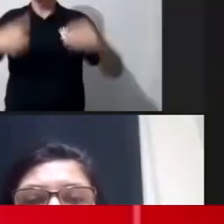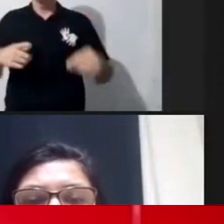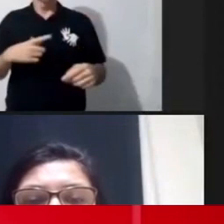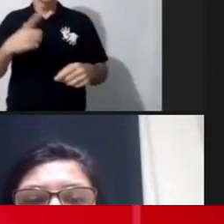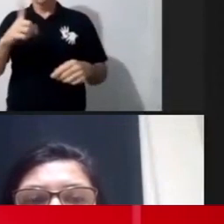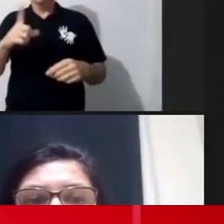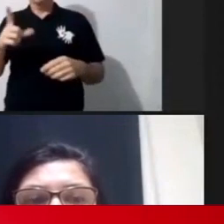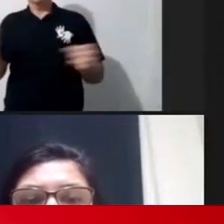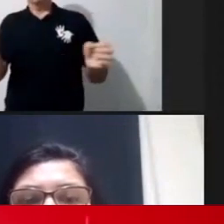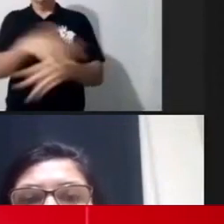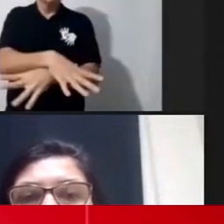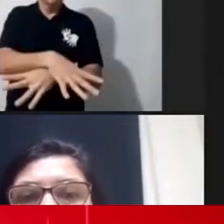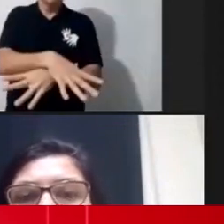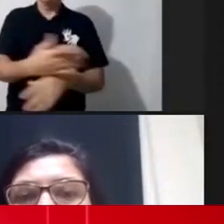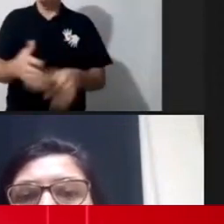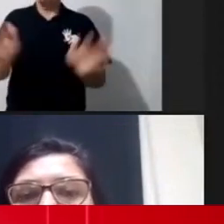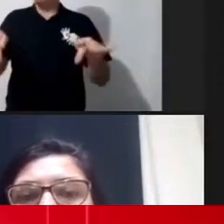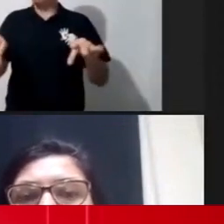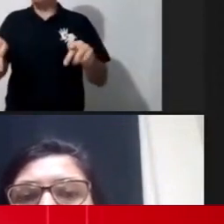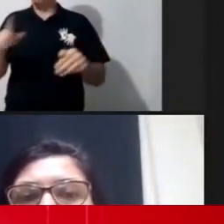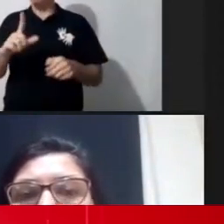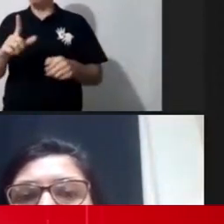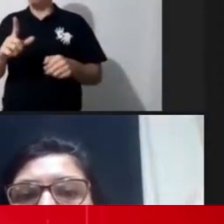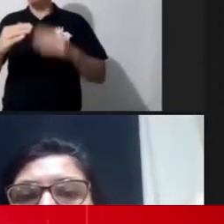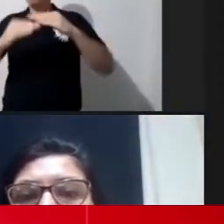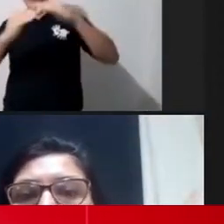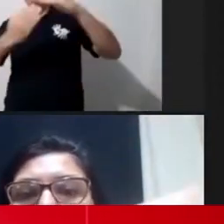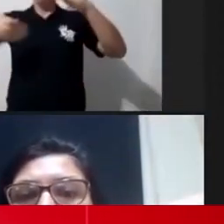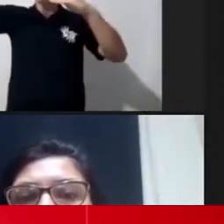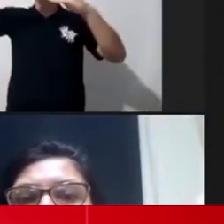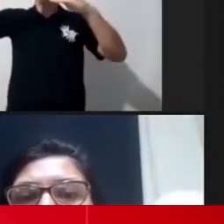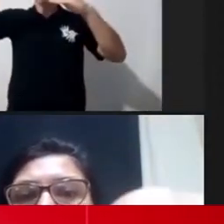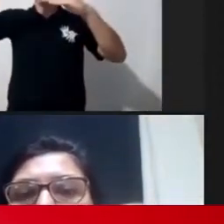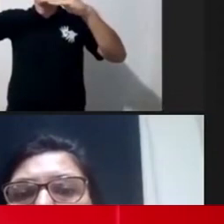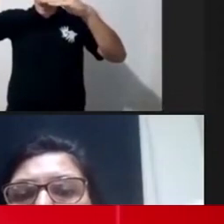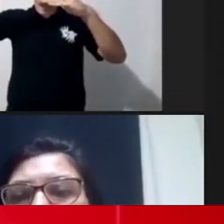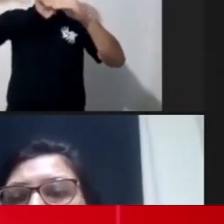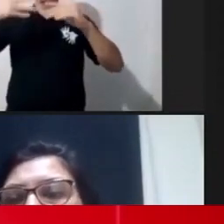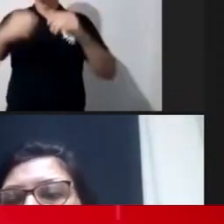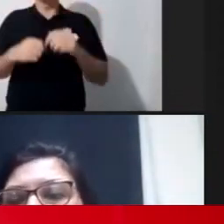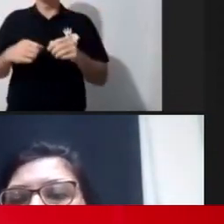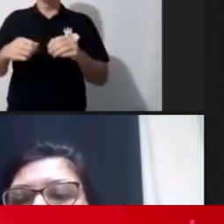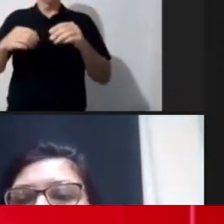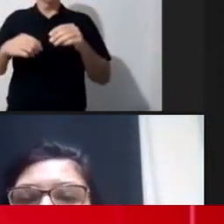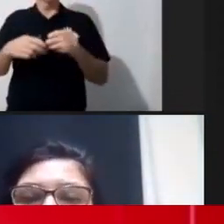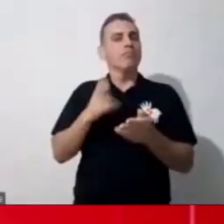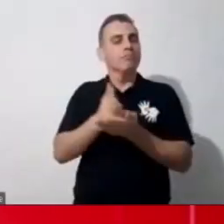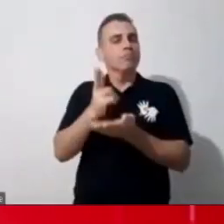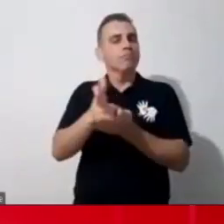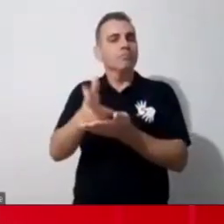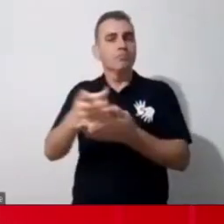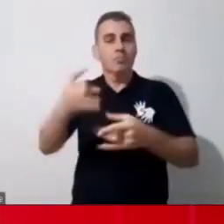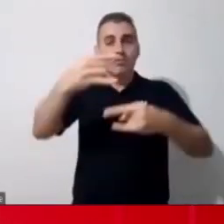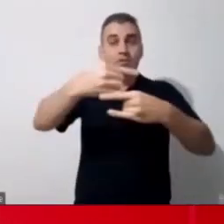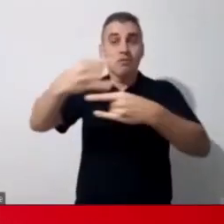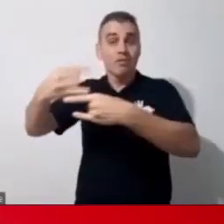né, é um passo acima que a gente tem que dar agora, então, assim, essas lives aí, o que apareceu de